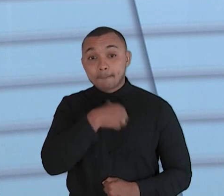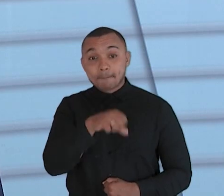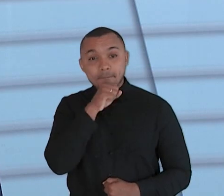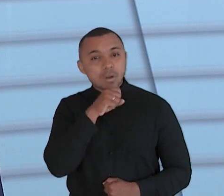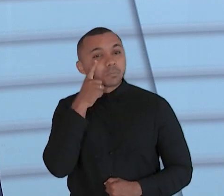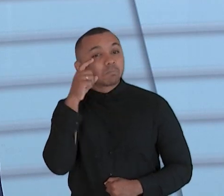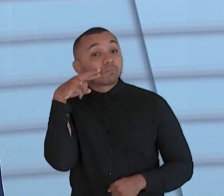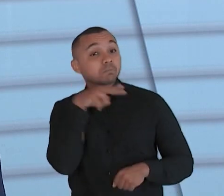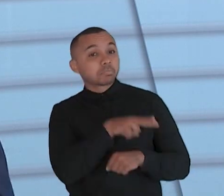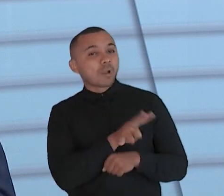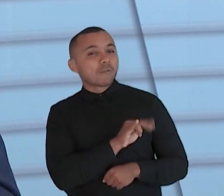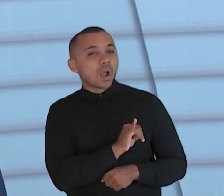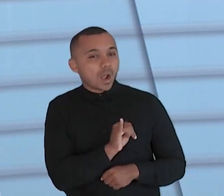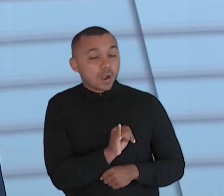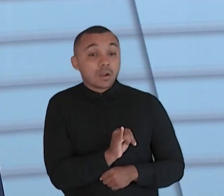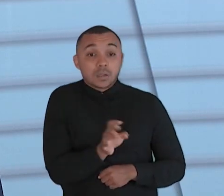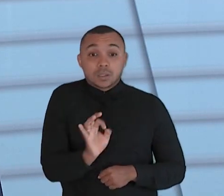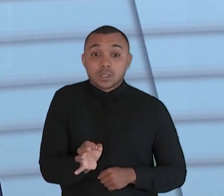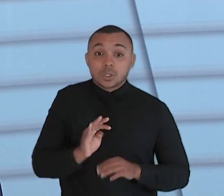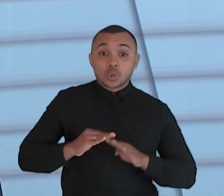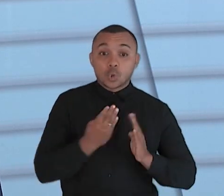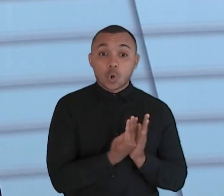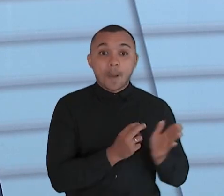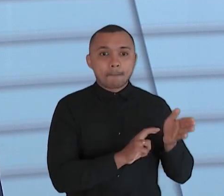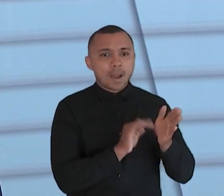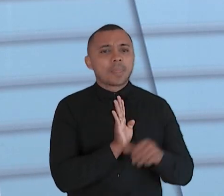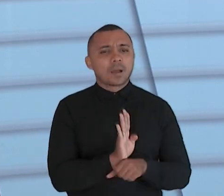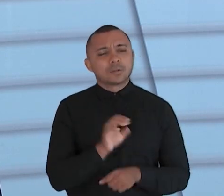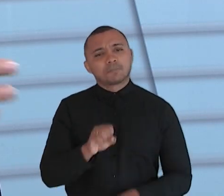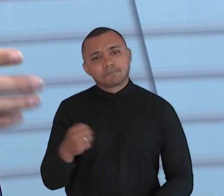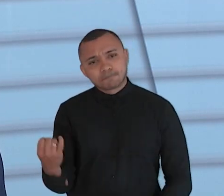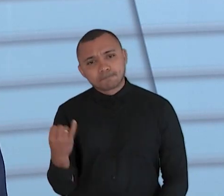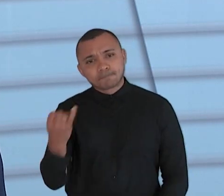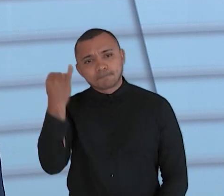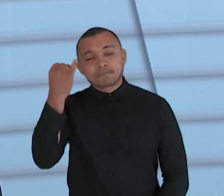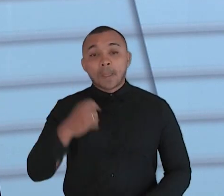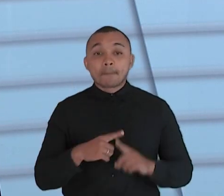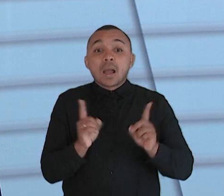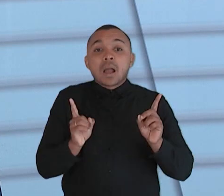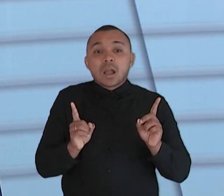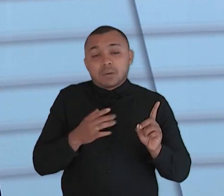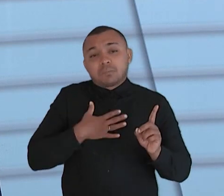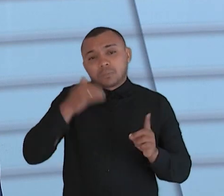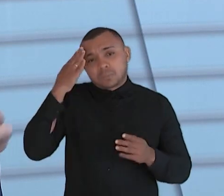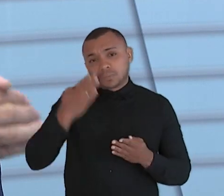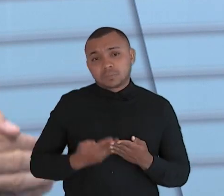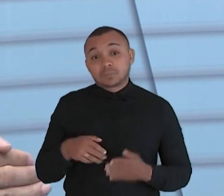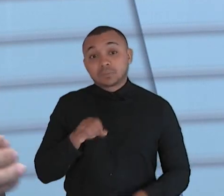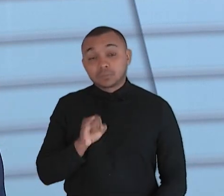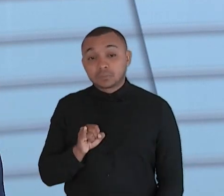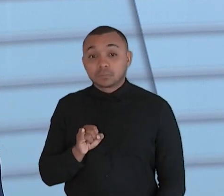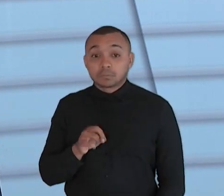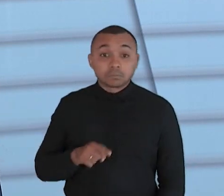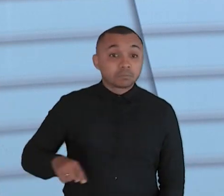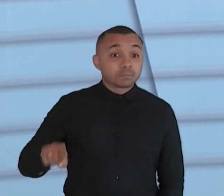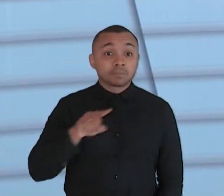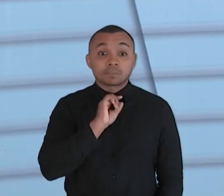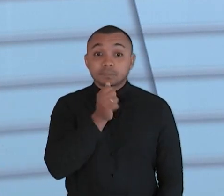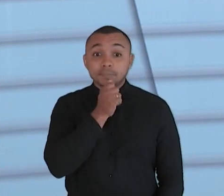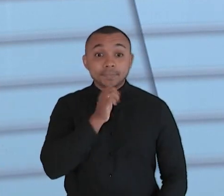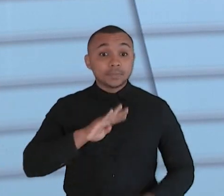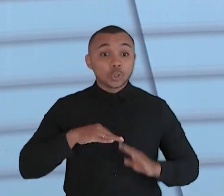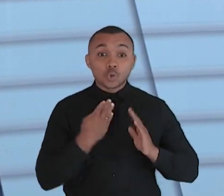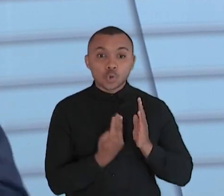para saber o que ele está fazendo. Então, a escola de tempo integral, eu acho que é muito importante, mas eu acredito que aqueles que não vão para a escola de tempo integral